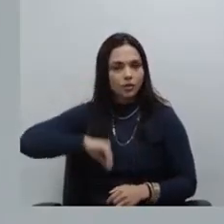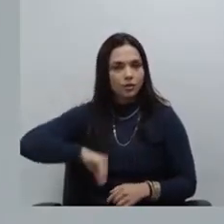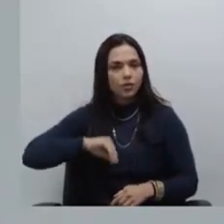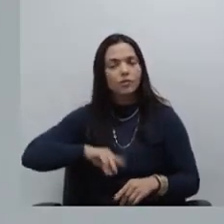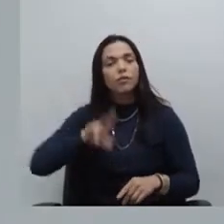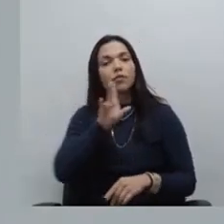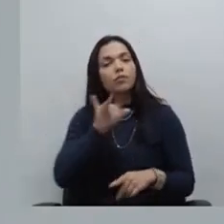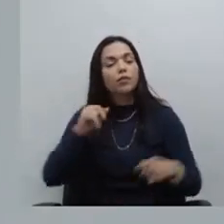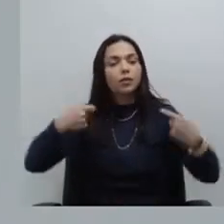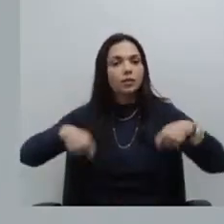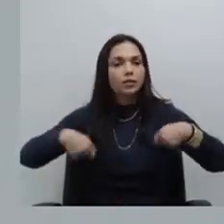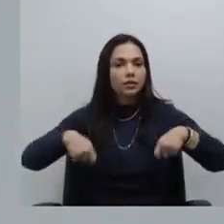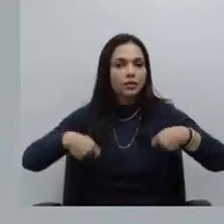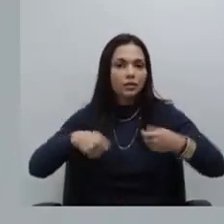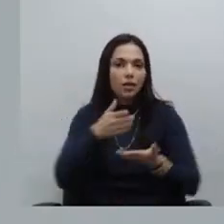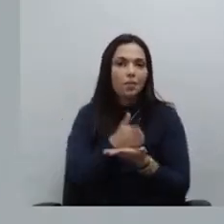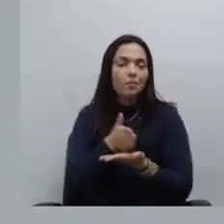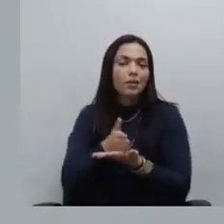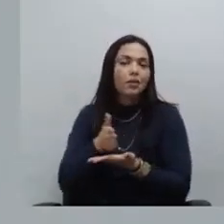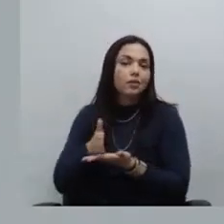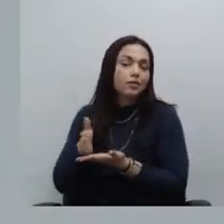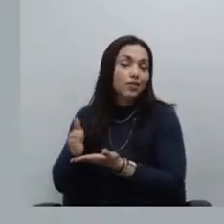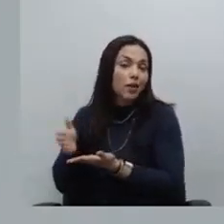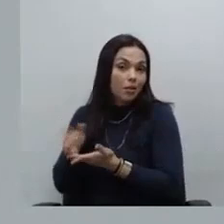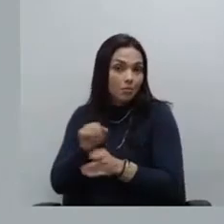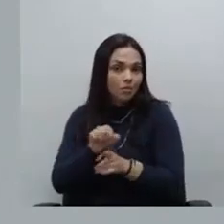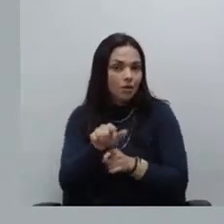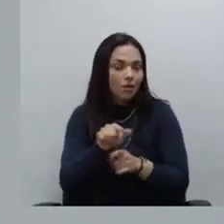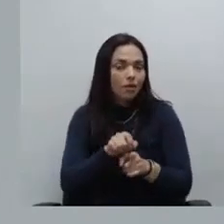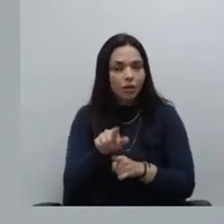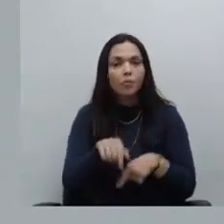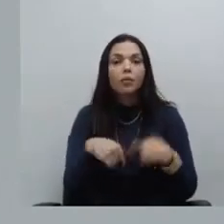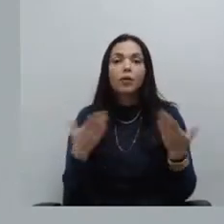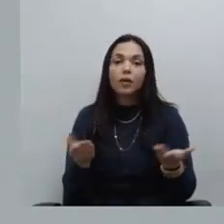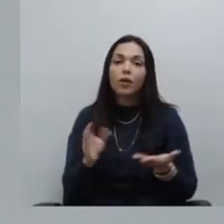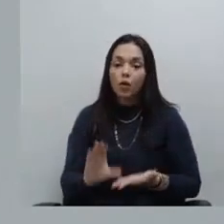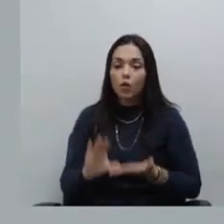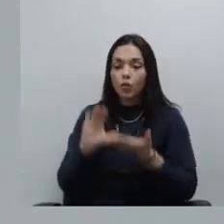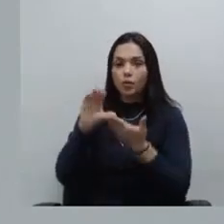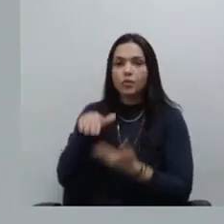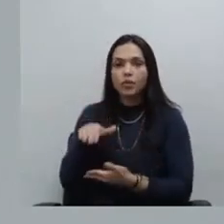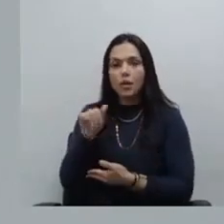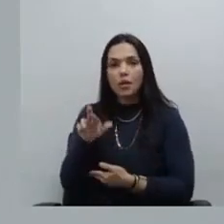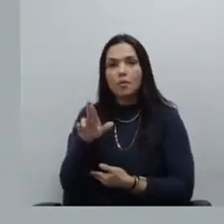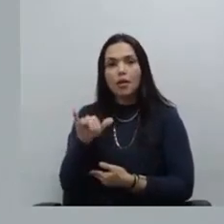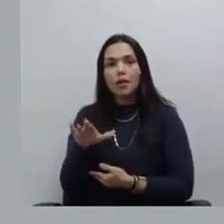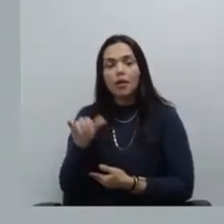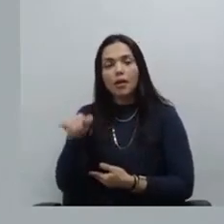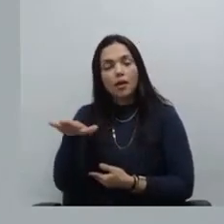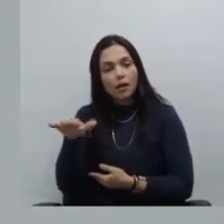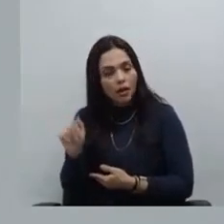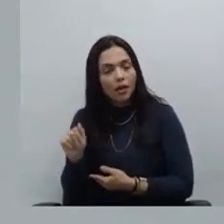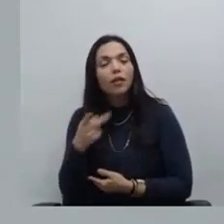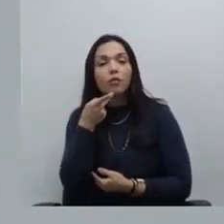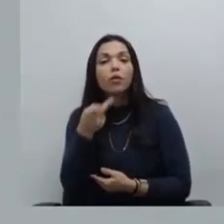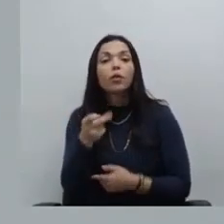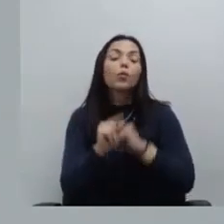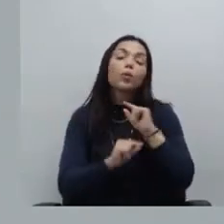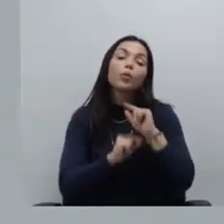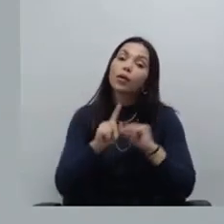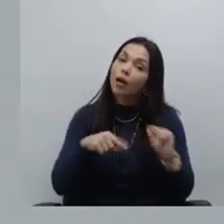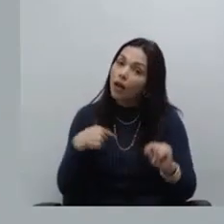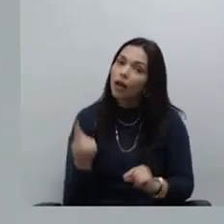necessário um parcelamento desses valores e como disse a conselheira Mariana muito bem colocada inclusive de que